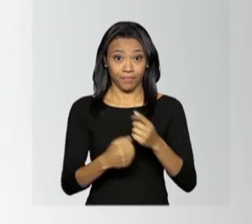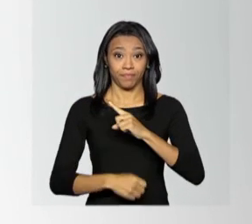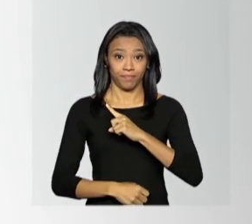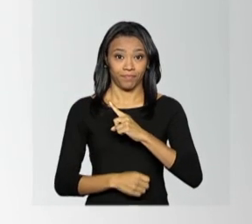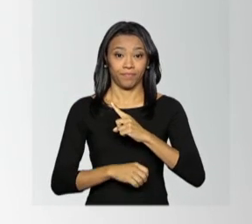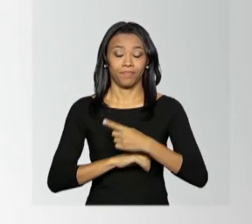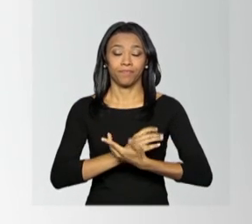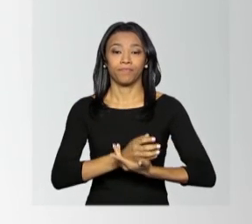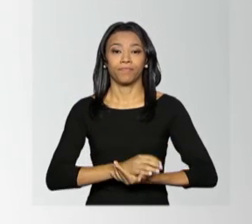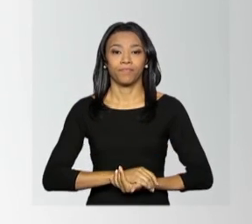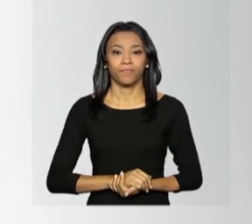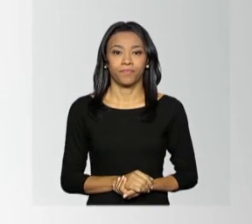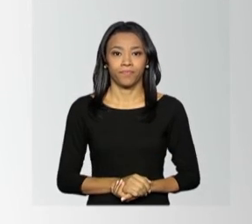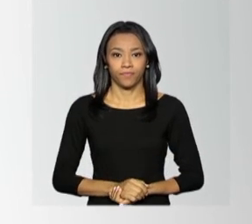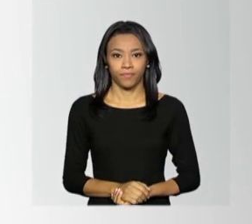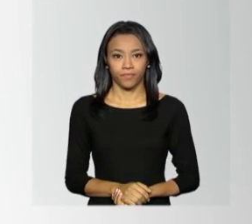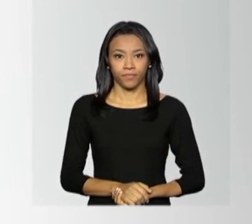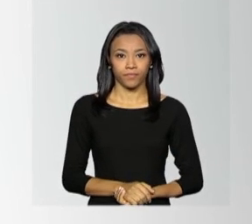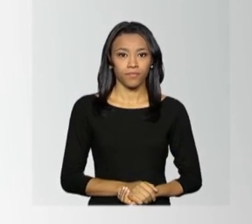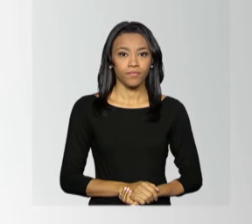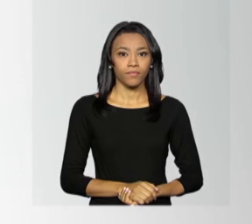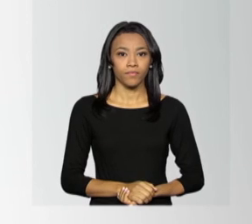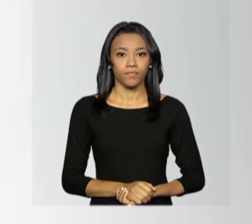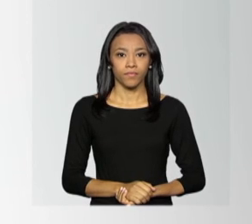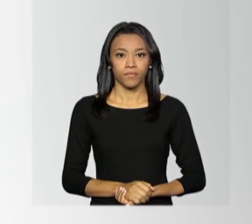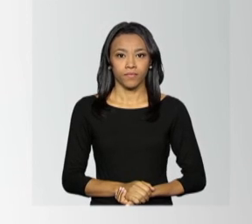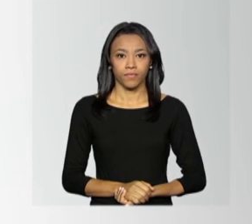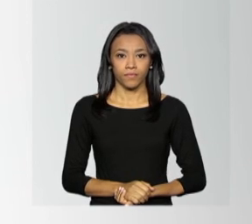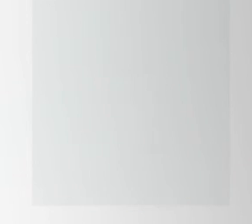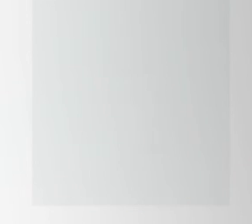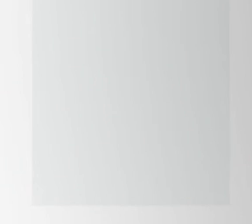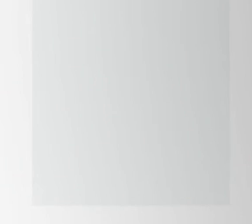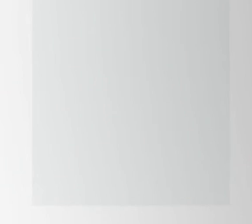.bnds.gov.br.